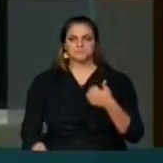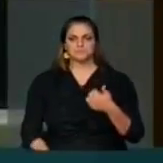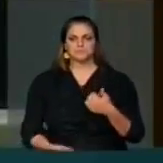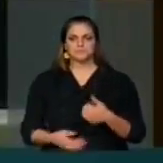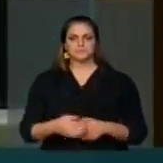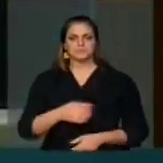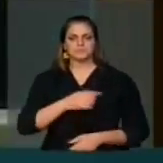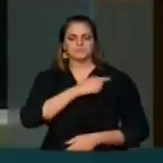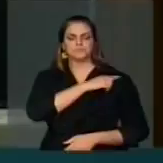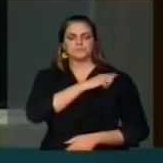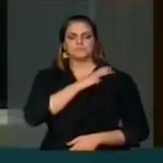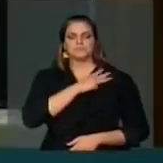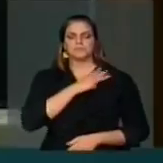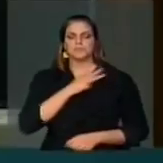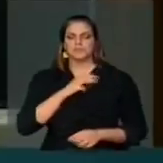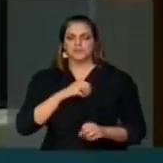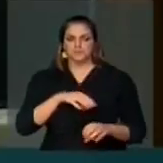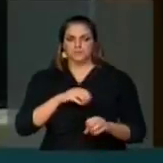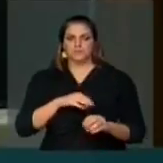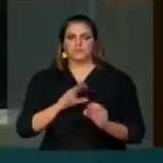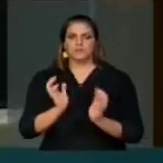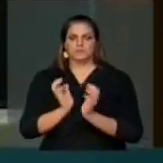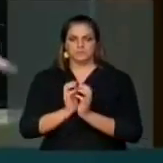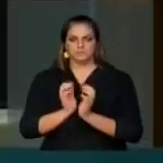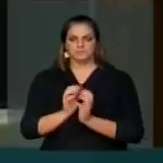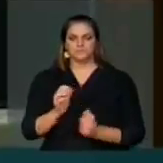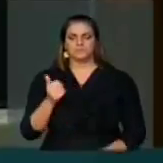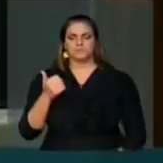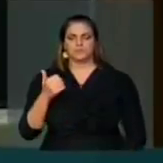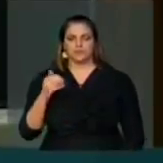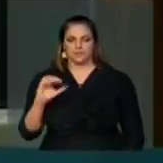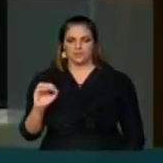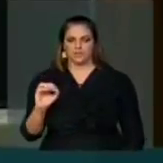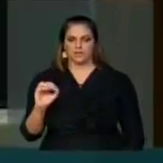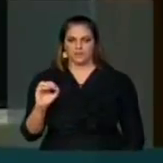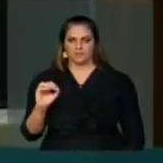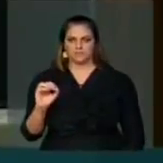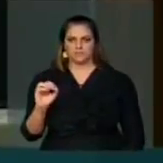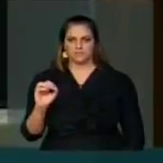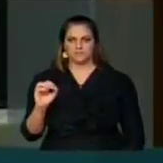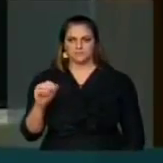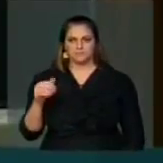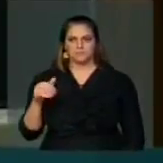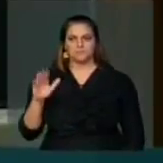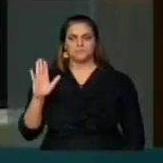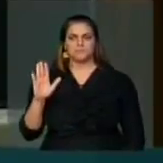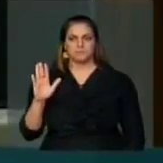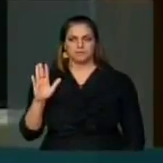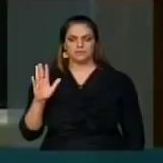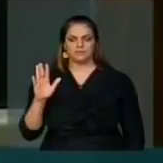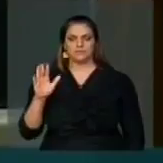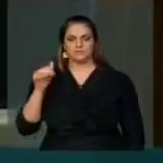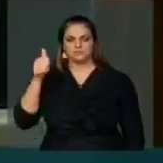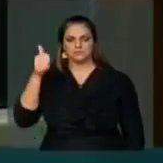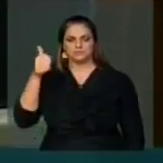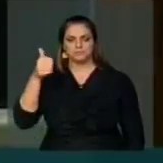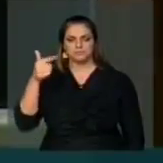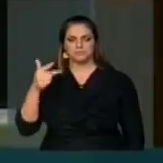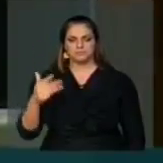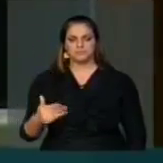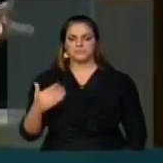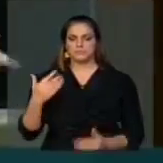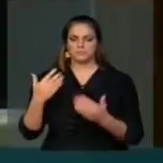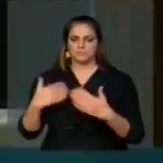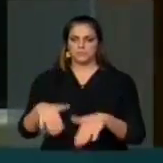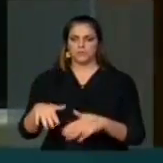médio, onde dos dez mais aprovados no Enem, seis são de Pernambuco,